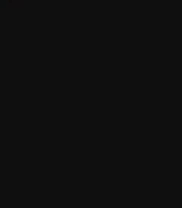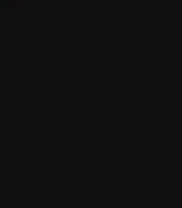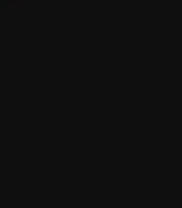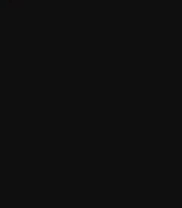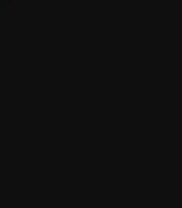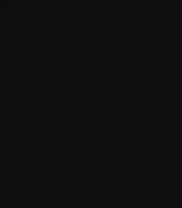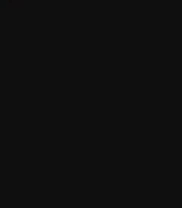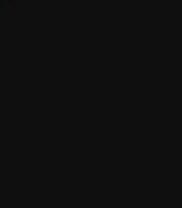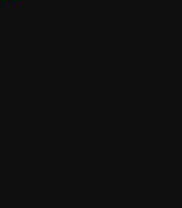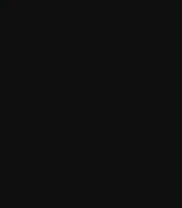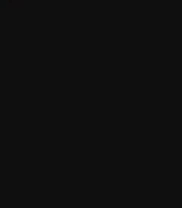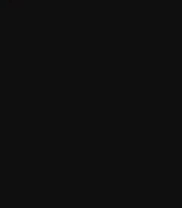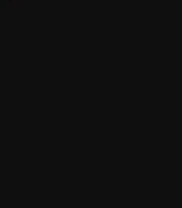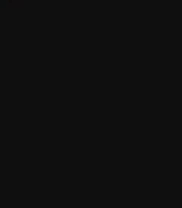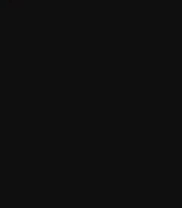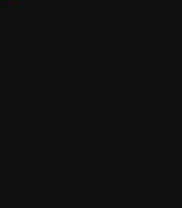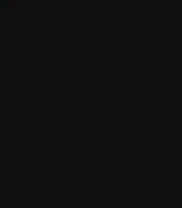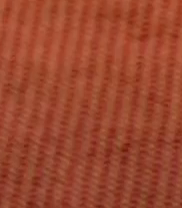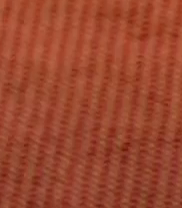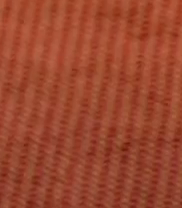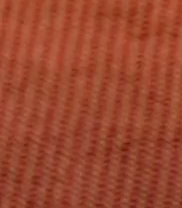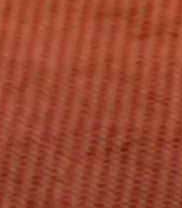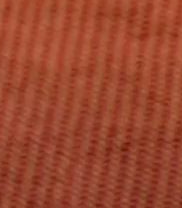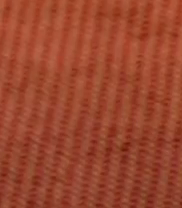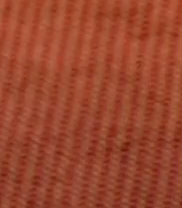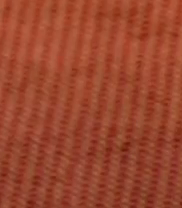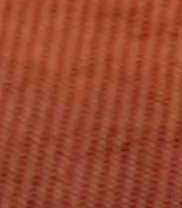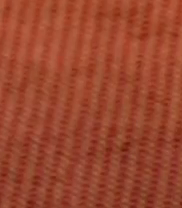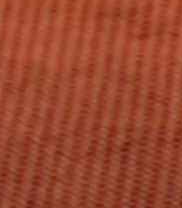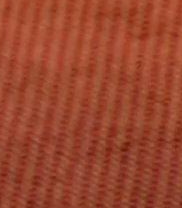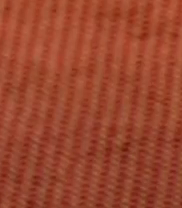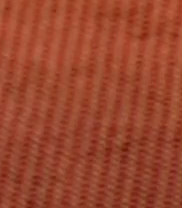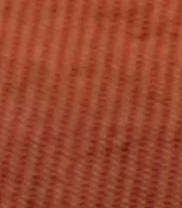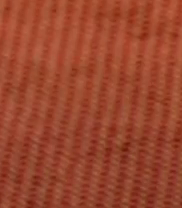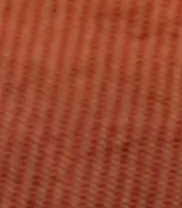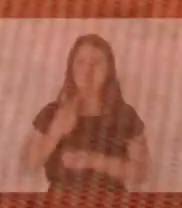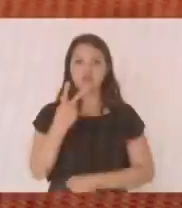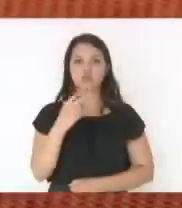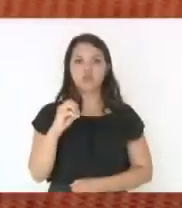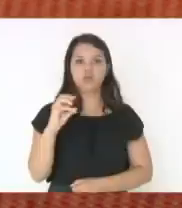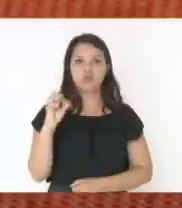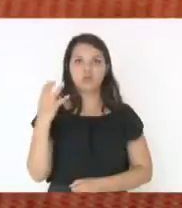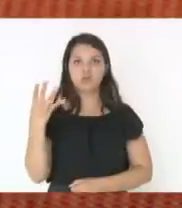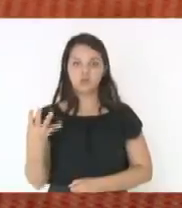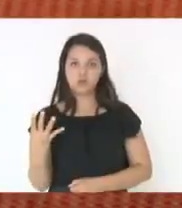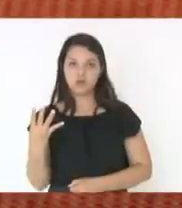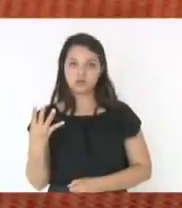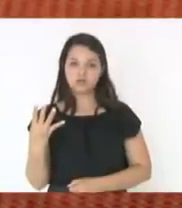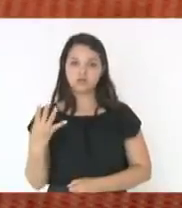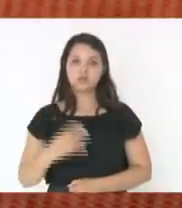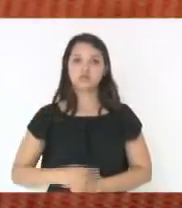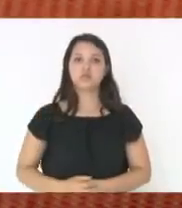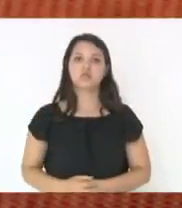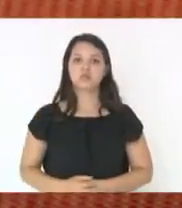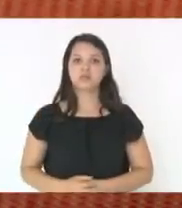está estabelecida desde 2004 através